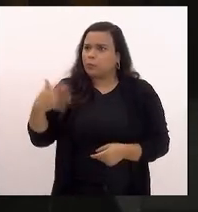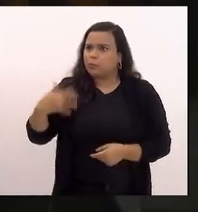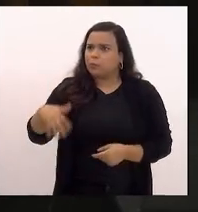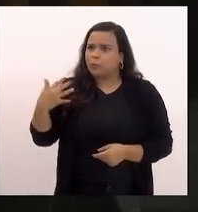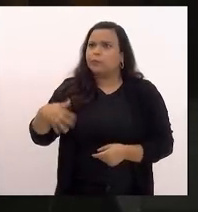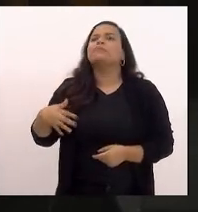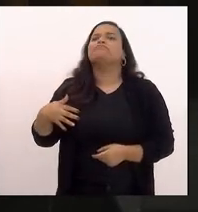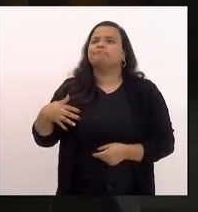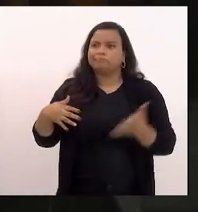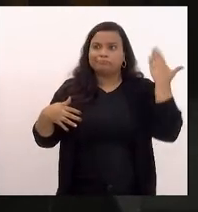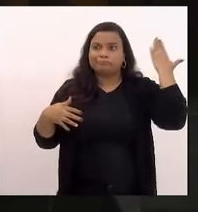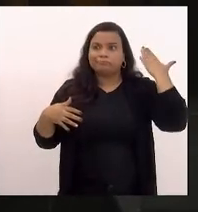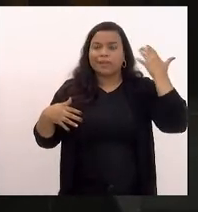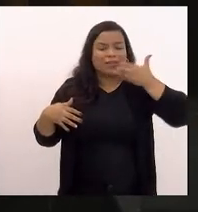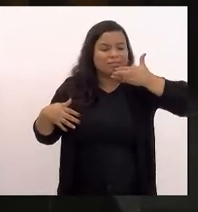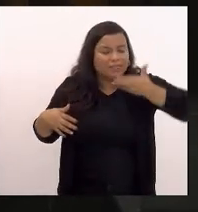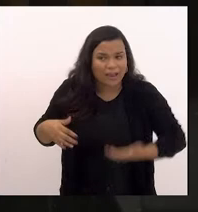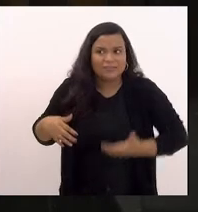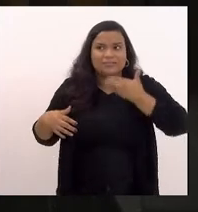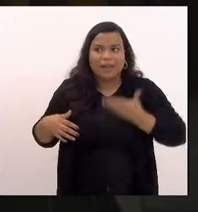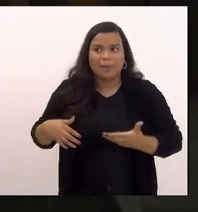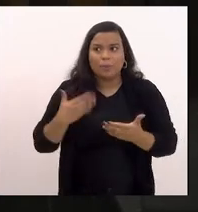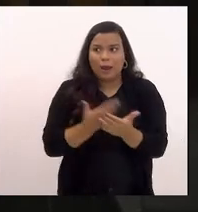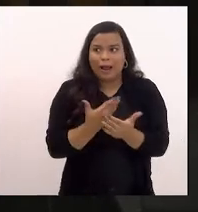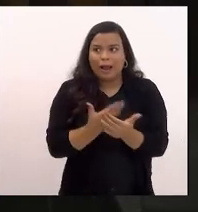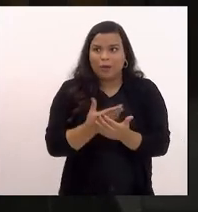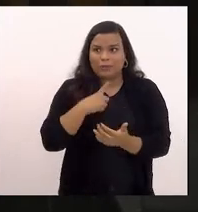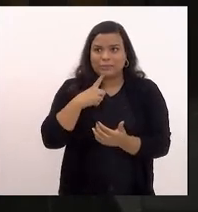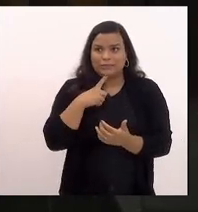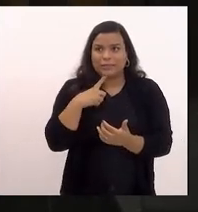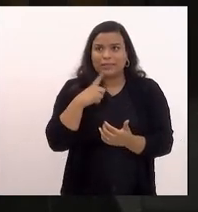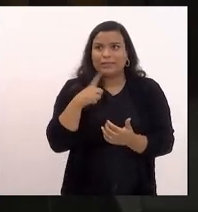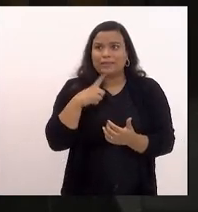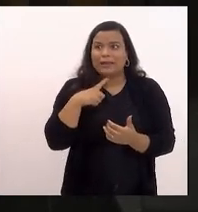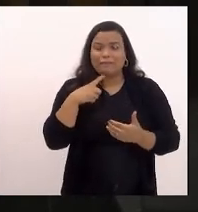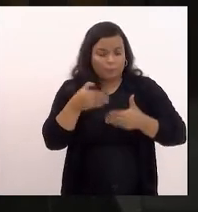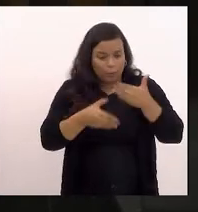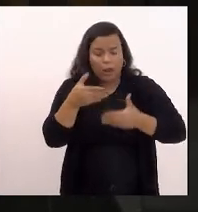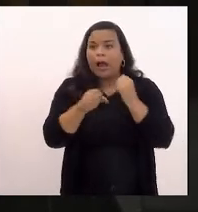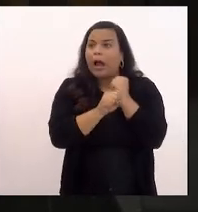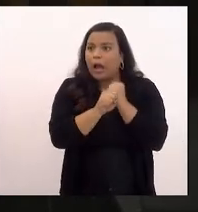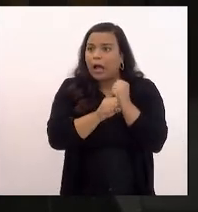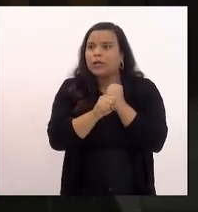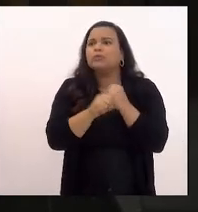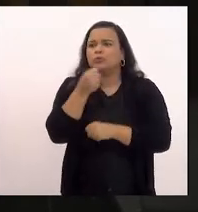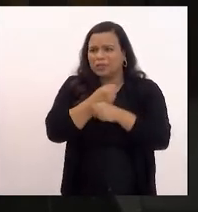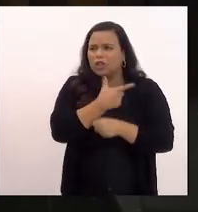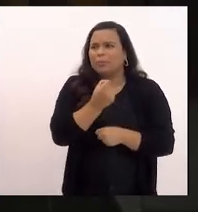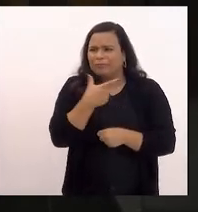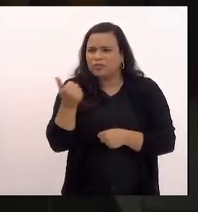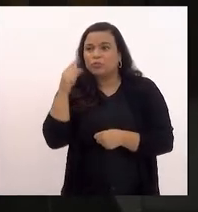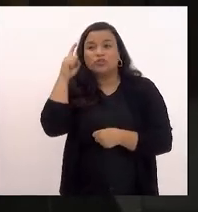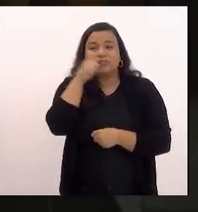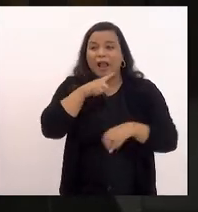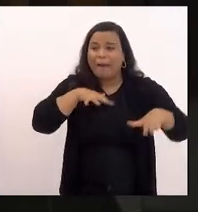aula de dezembro de um ano que os alunos tiveram o seu processo de ensino-aprendizagem extremamente abalado pela pandemia